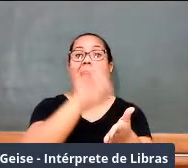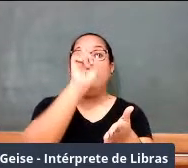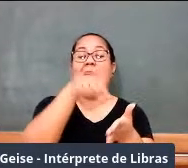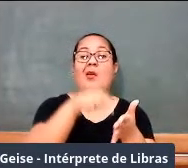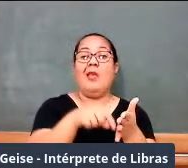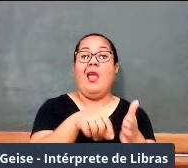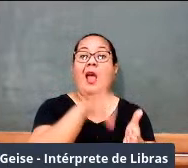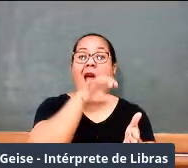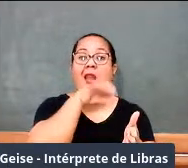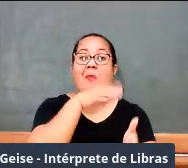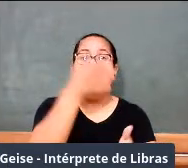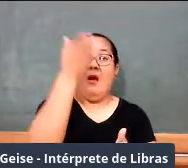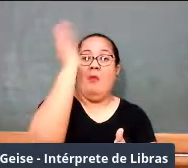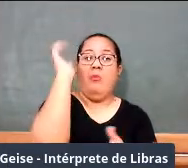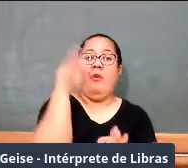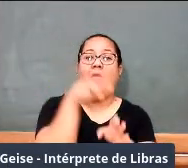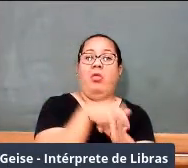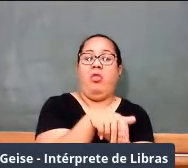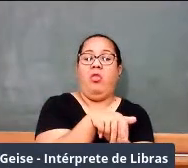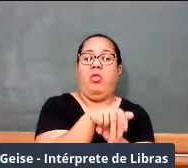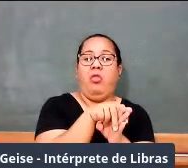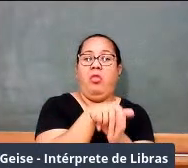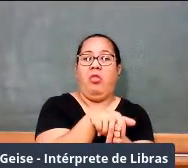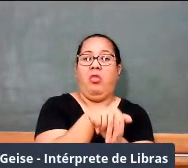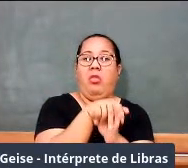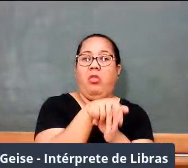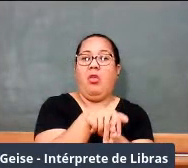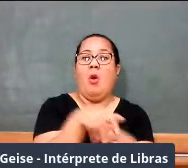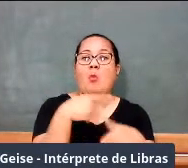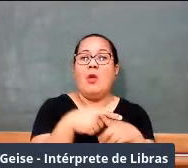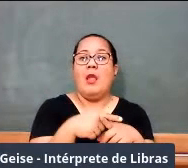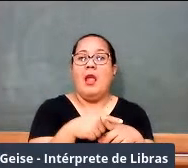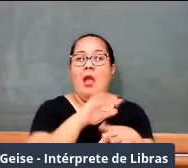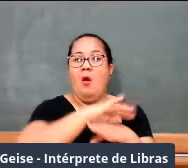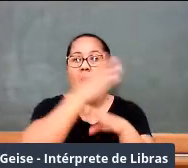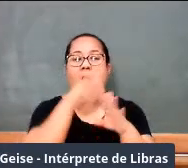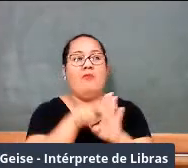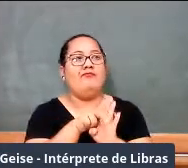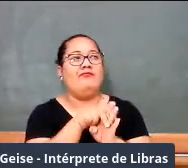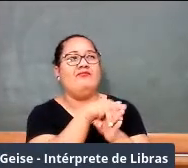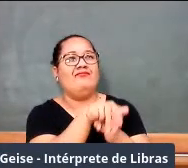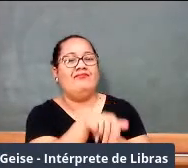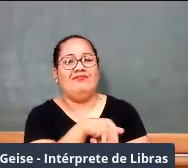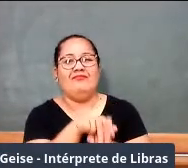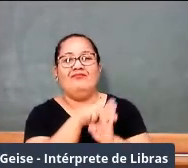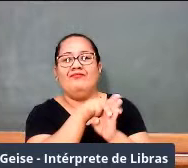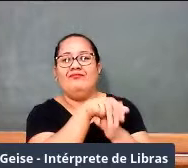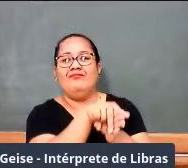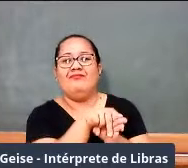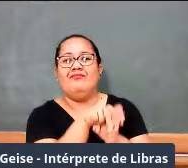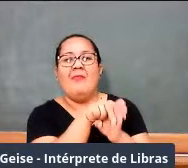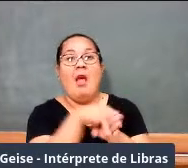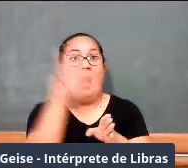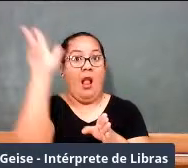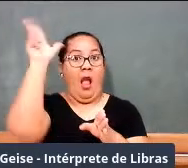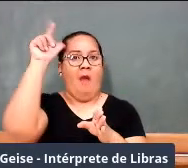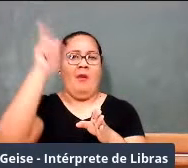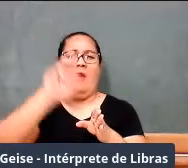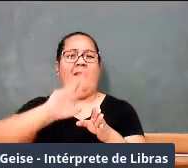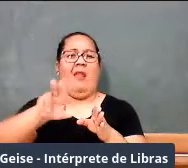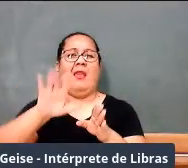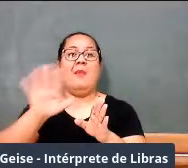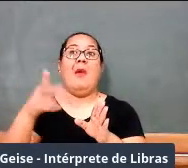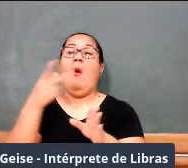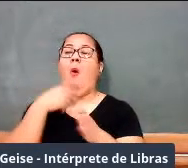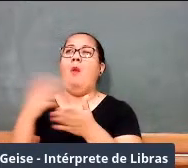estavam rumando, subindo aqui a Serra do Mar de Santos, em direção a São Paulo, e era com burros